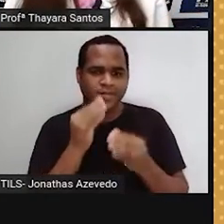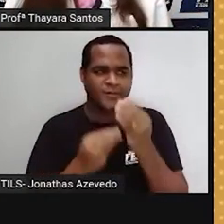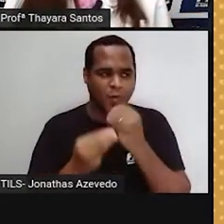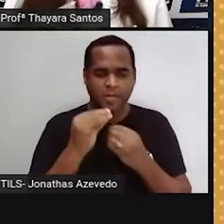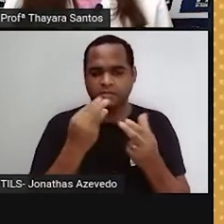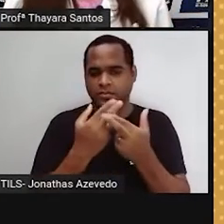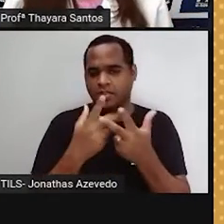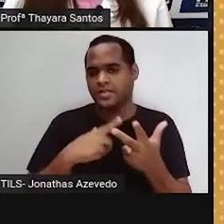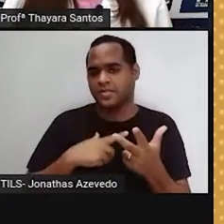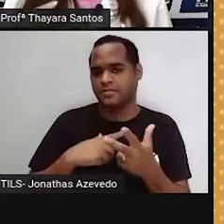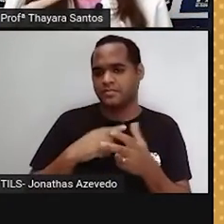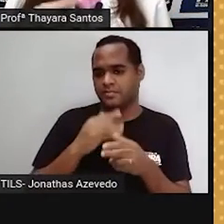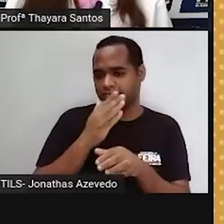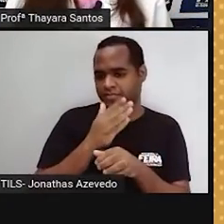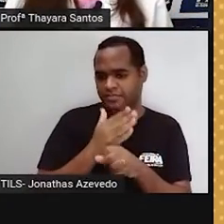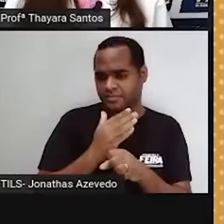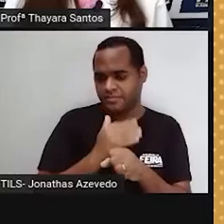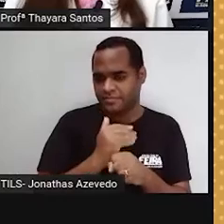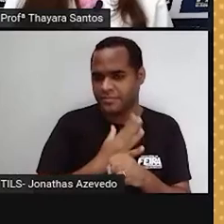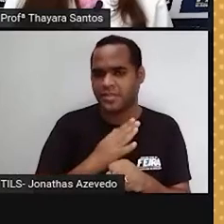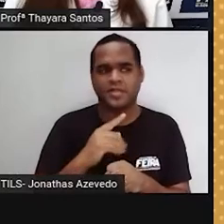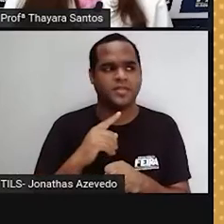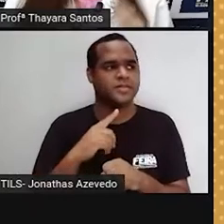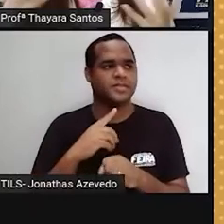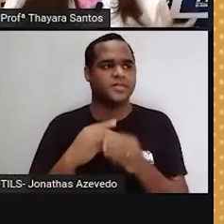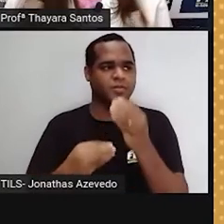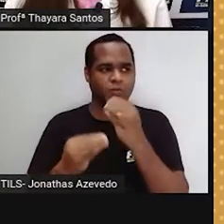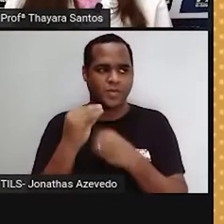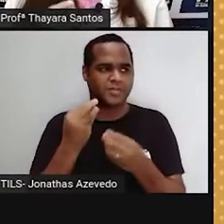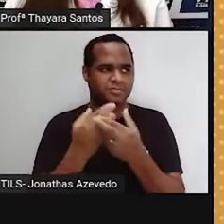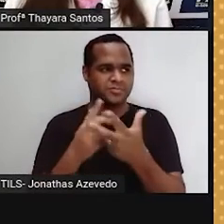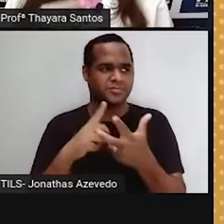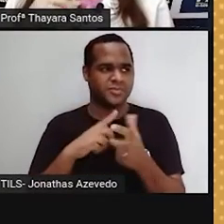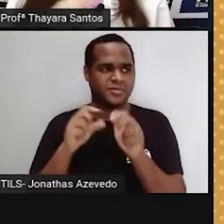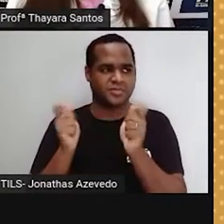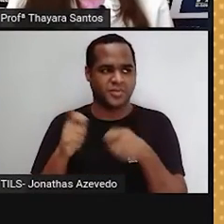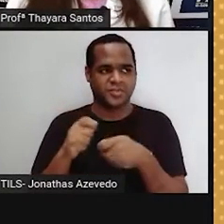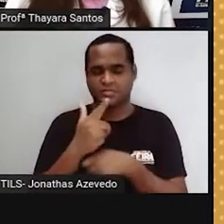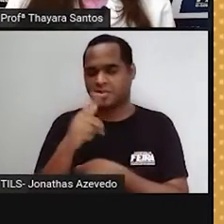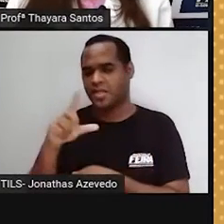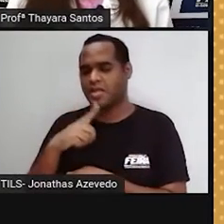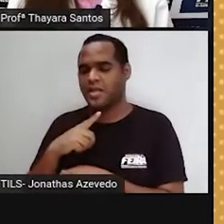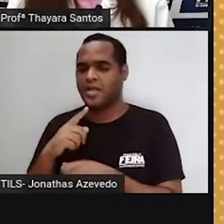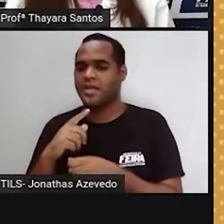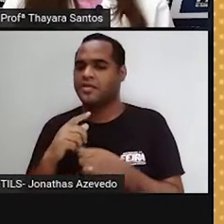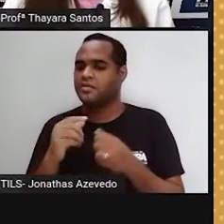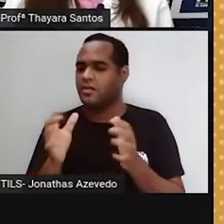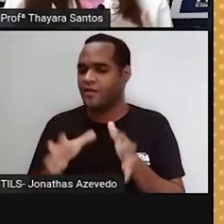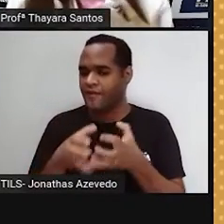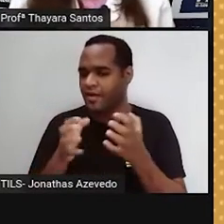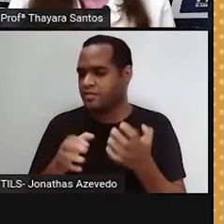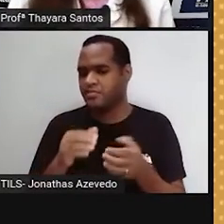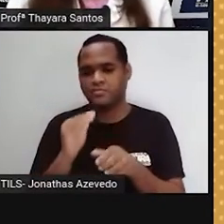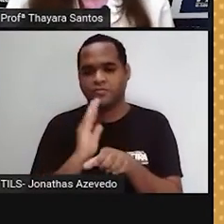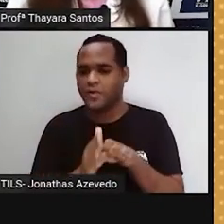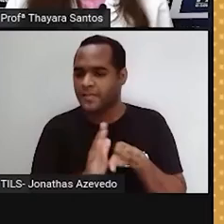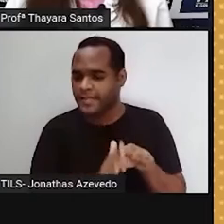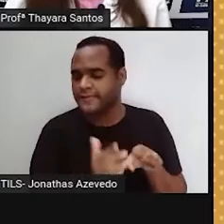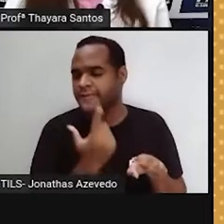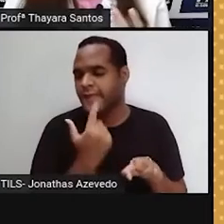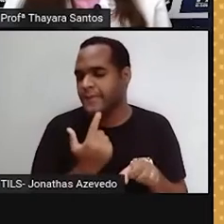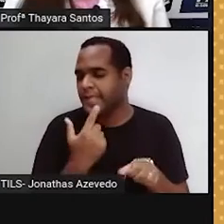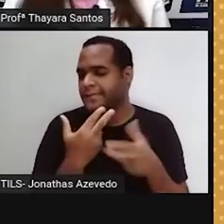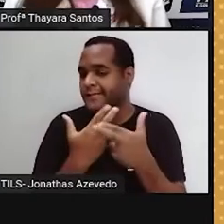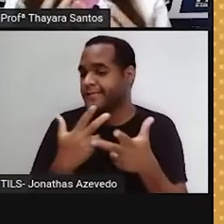uma batata, se a gente come, seja lá o que for, uma batata, uma alface, um tomate, tudo isso tá vindo das